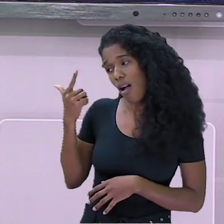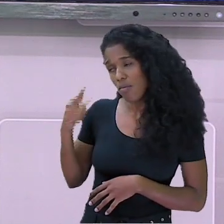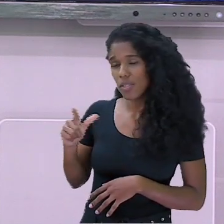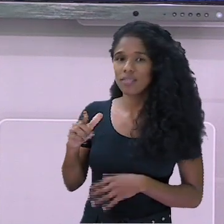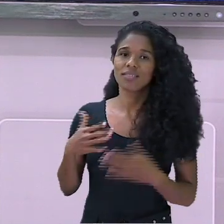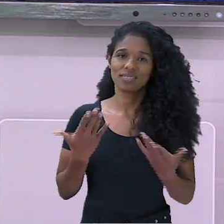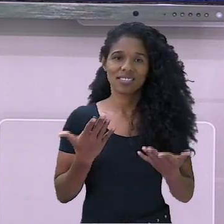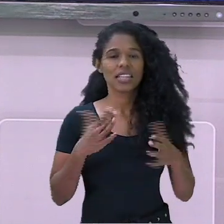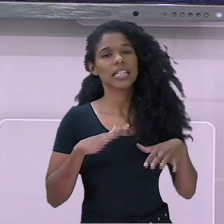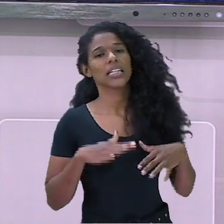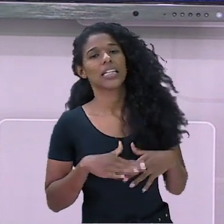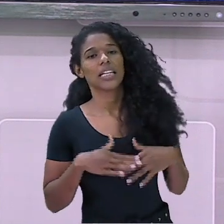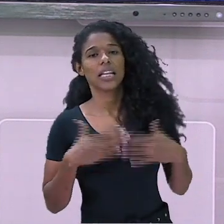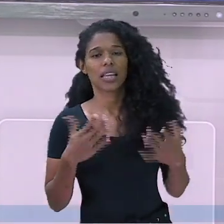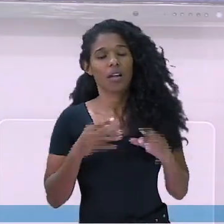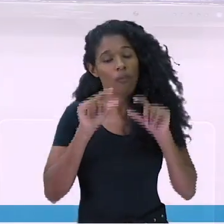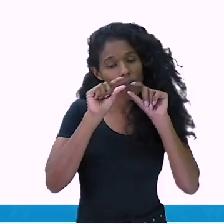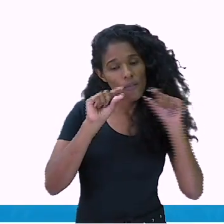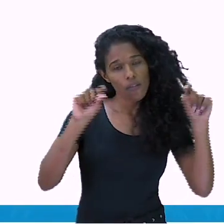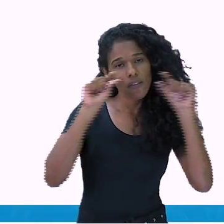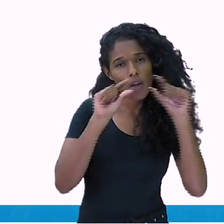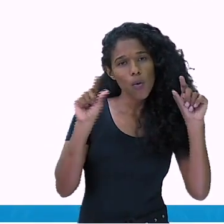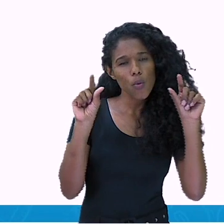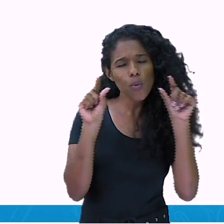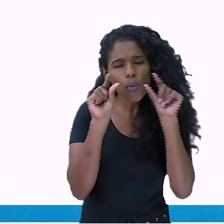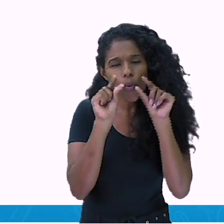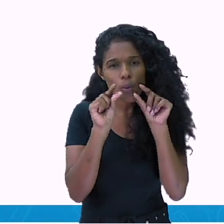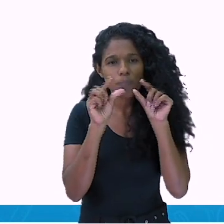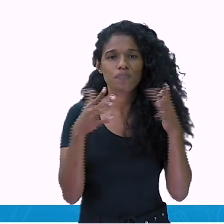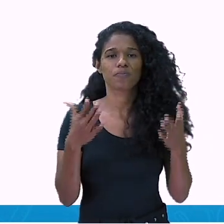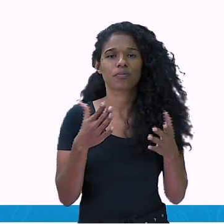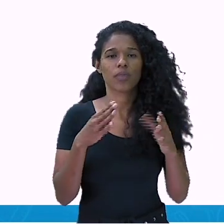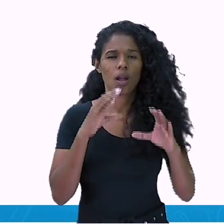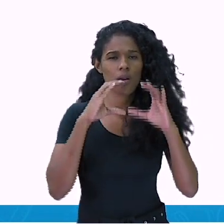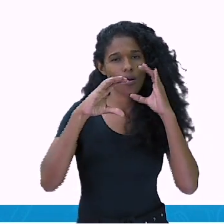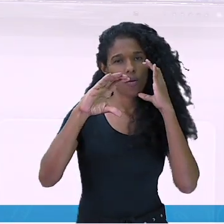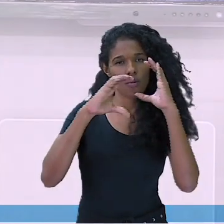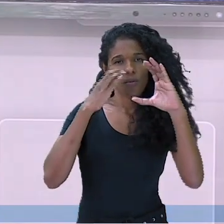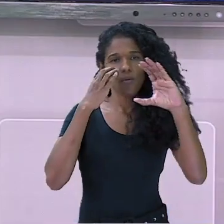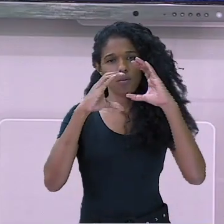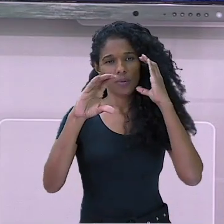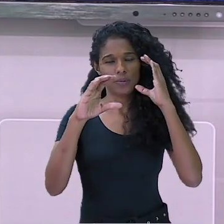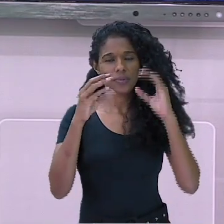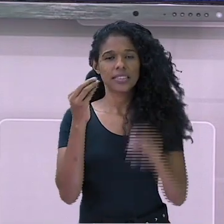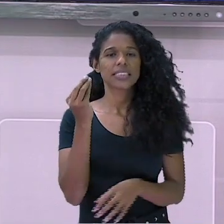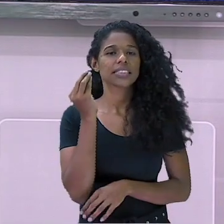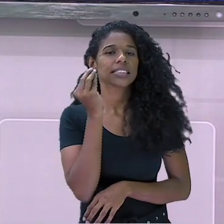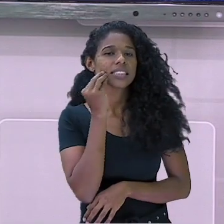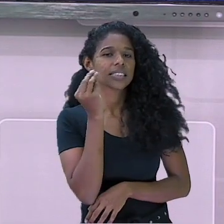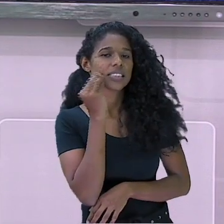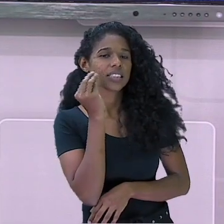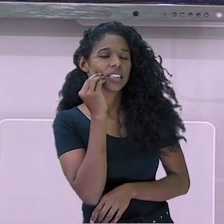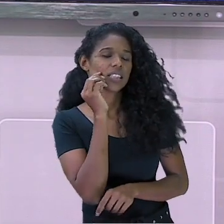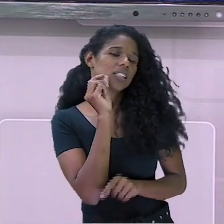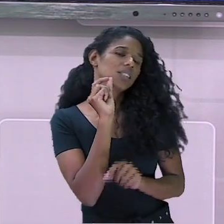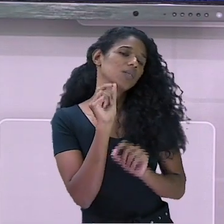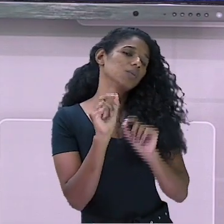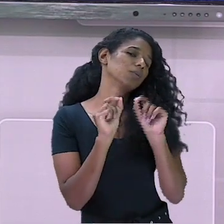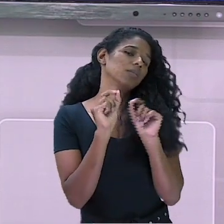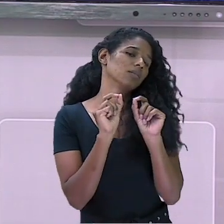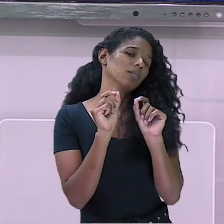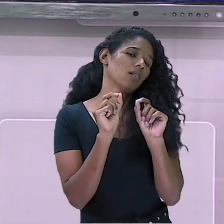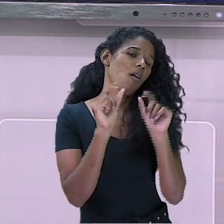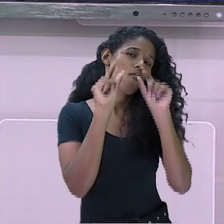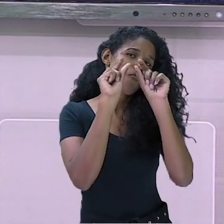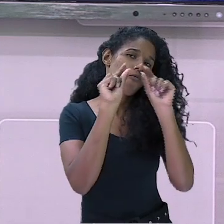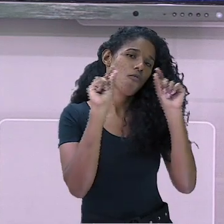Fale frases curtas. Ao comunicar-se, tente falar por meio de frases curtas